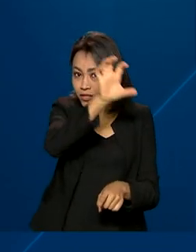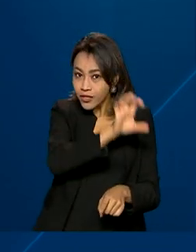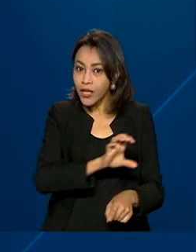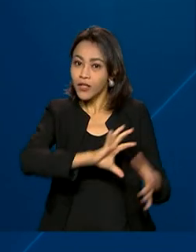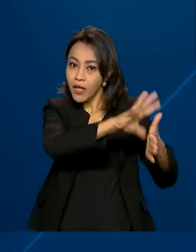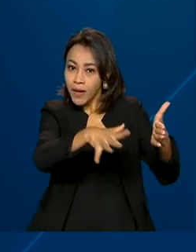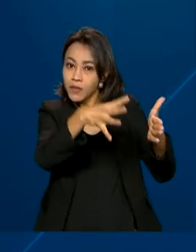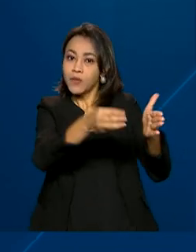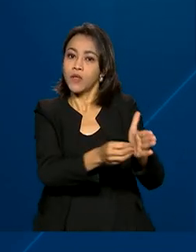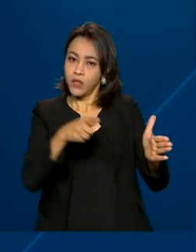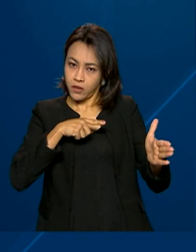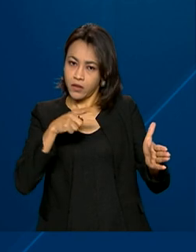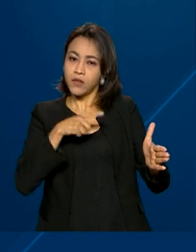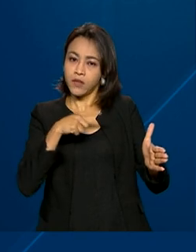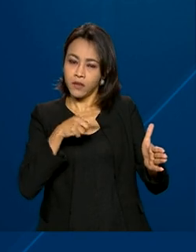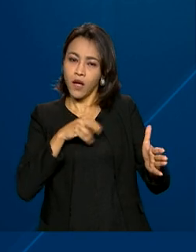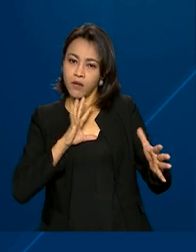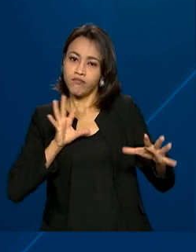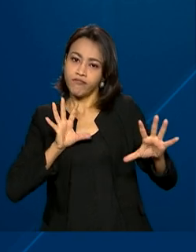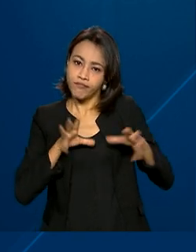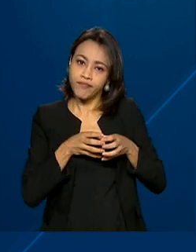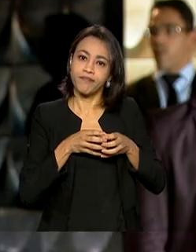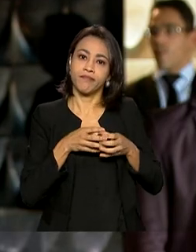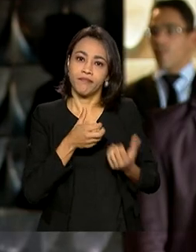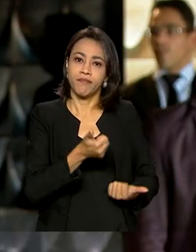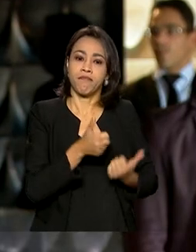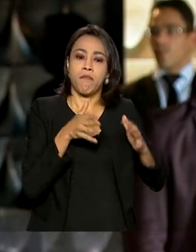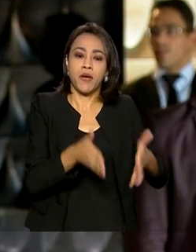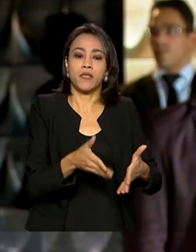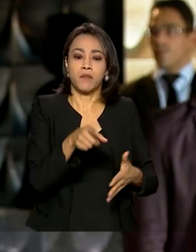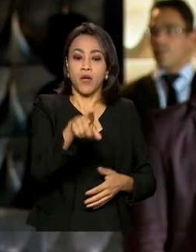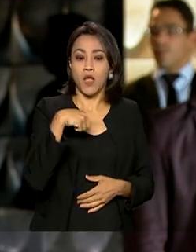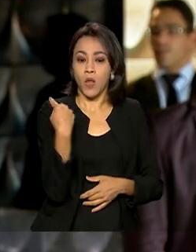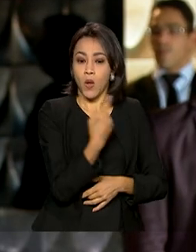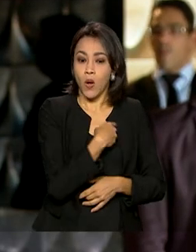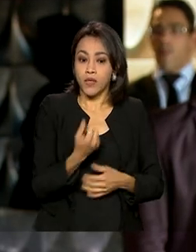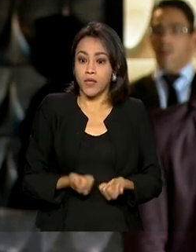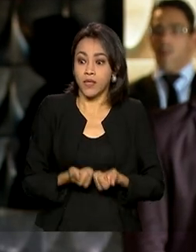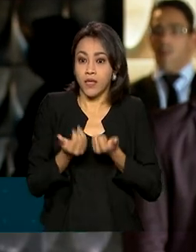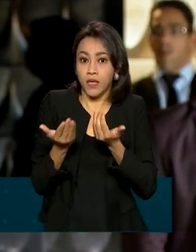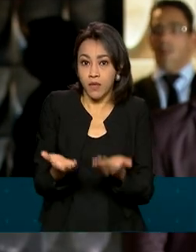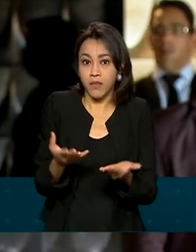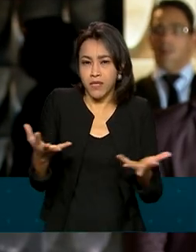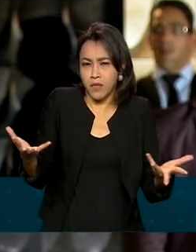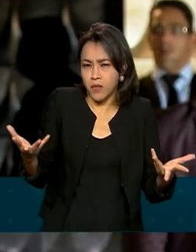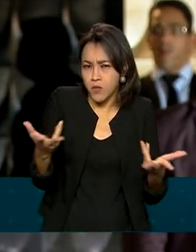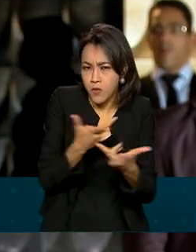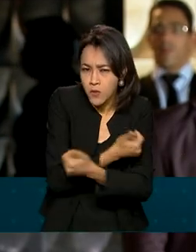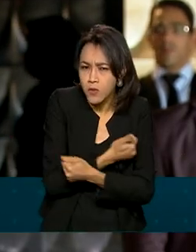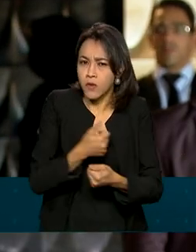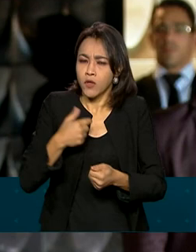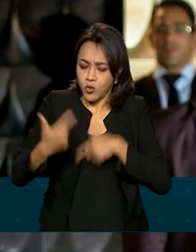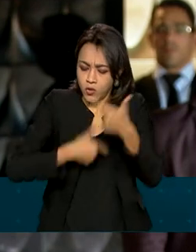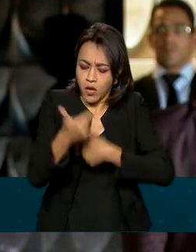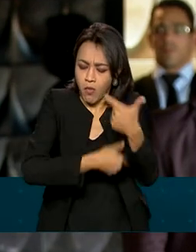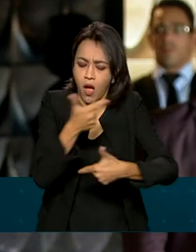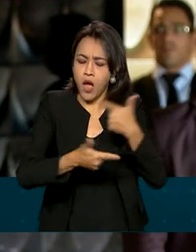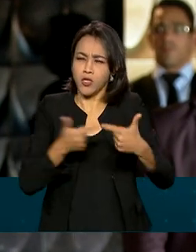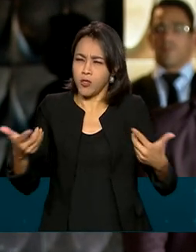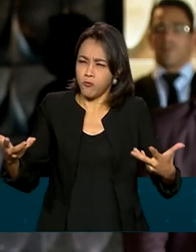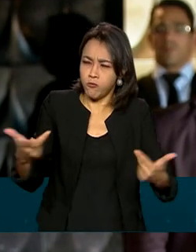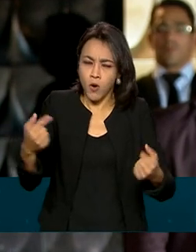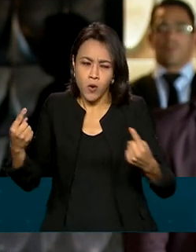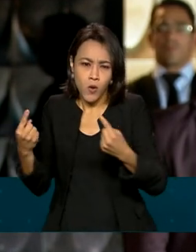incluídos na ação. Nós estamos integrando as ações, integrando as operações para ser mais eficientes, mais eficientes no combate,